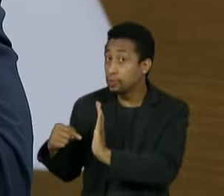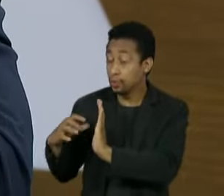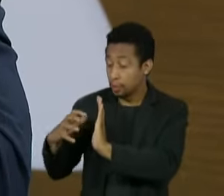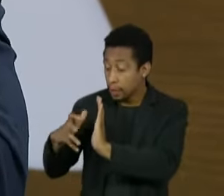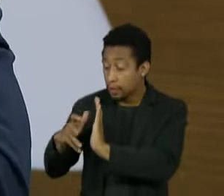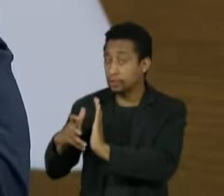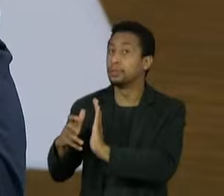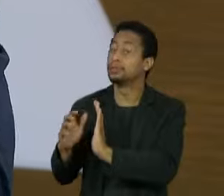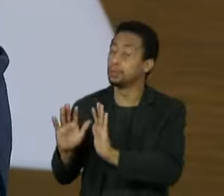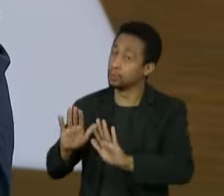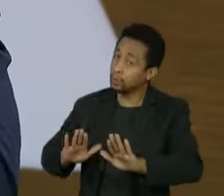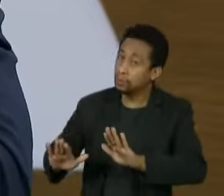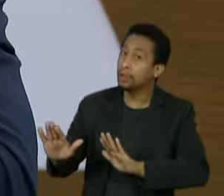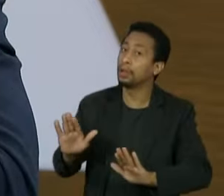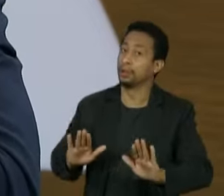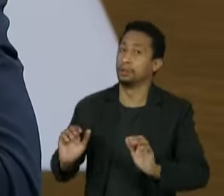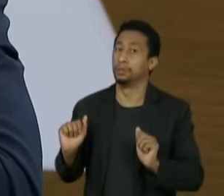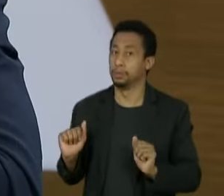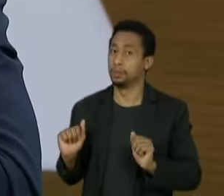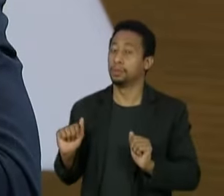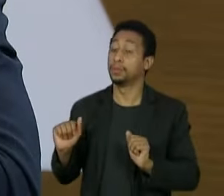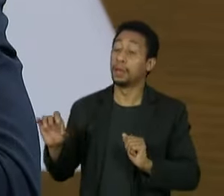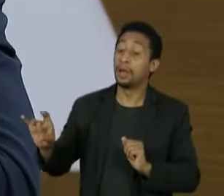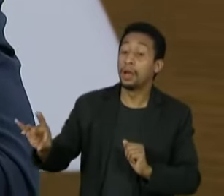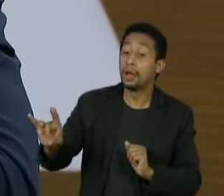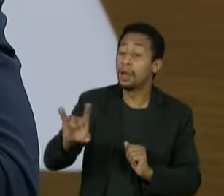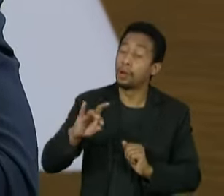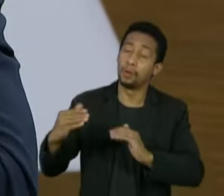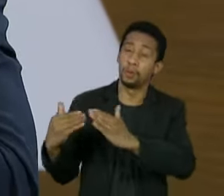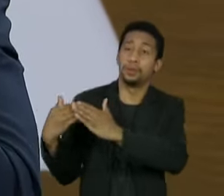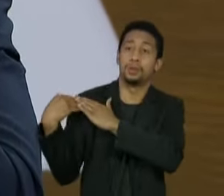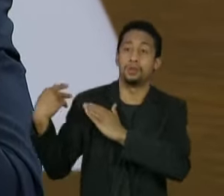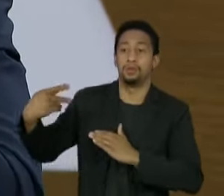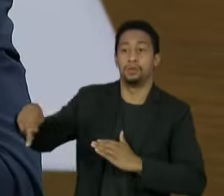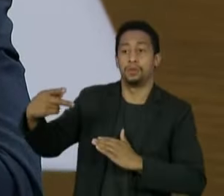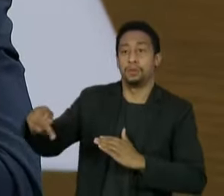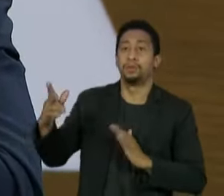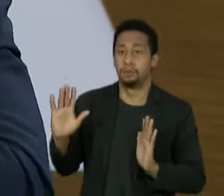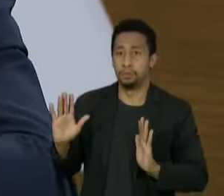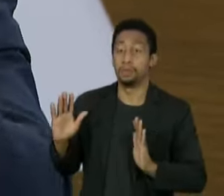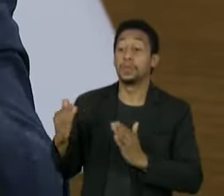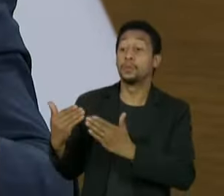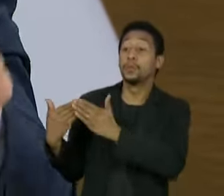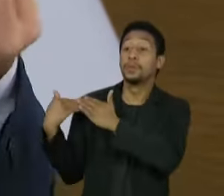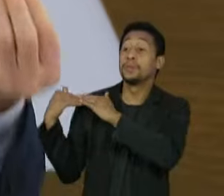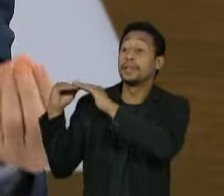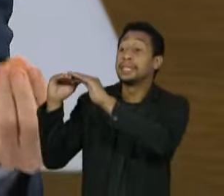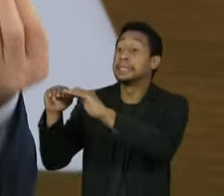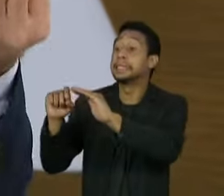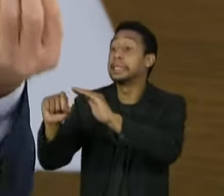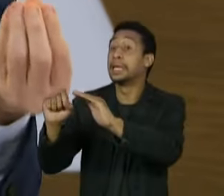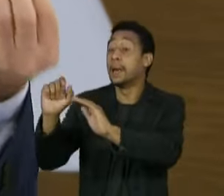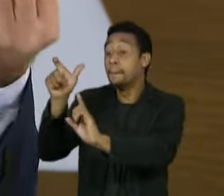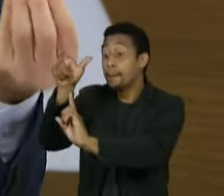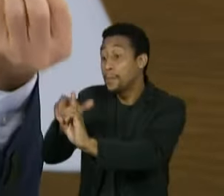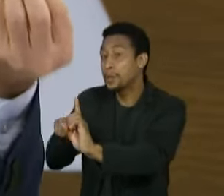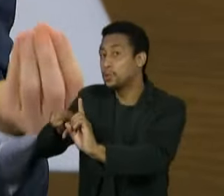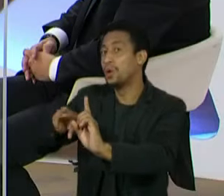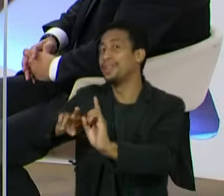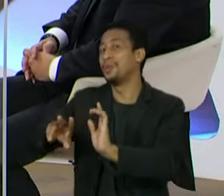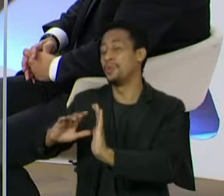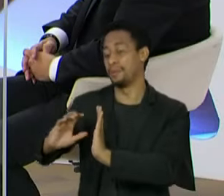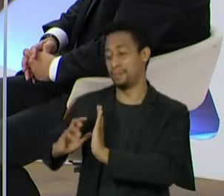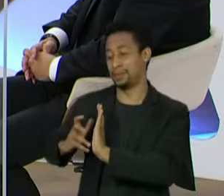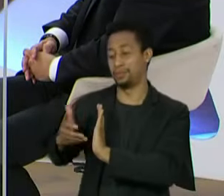porque tem que vigorar ali o princípio da impessoalidade. Você tem que atribuir responsabilidade a quem efetivamente tem essa